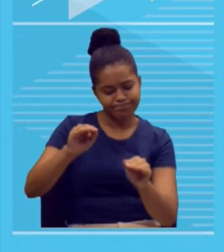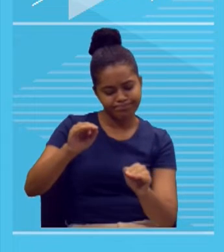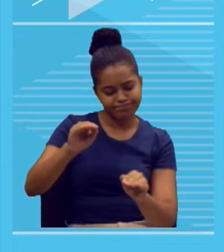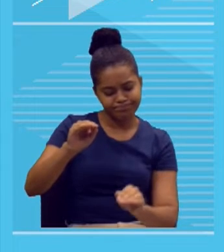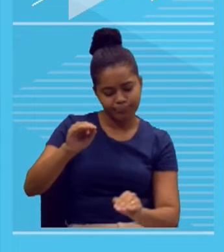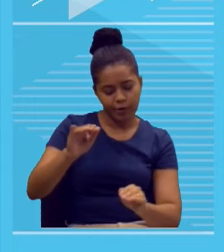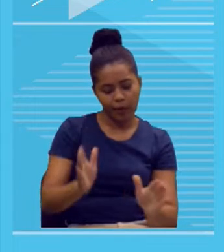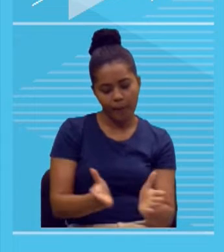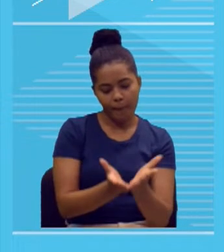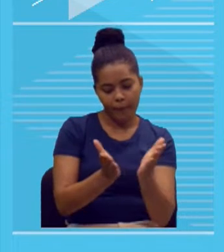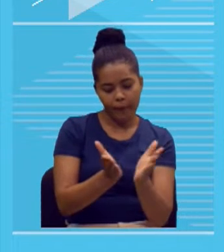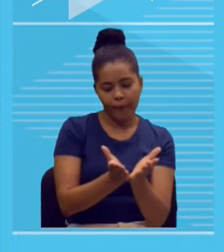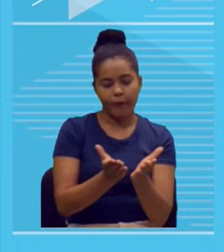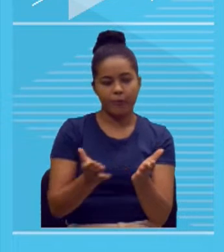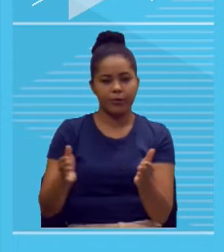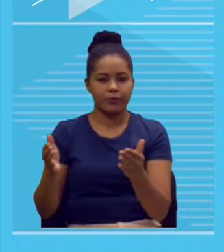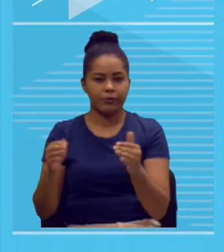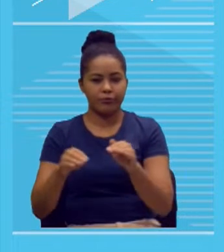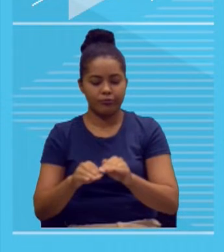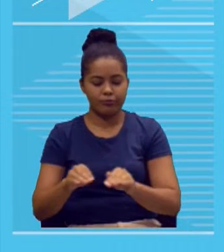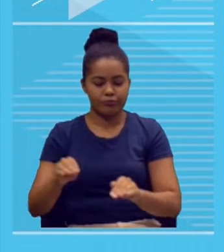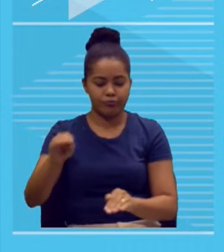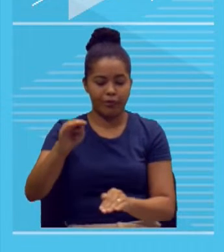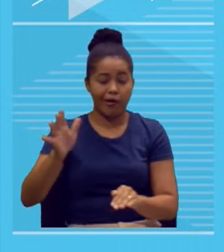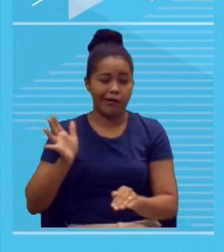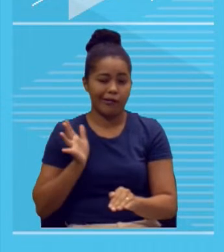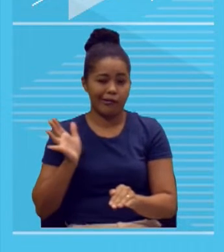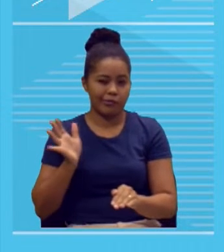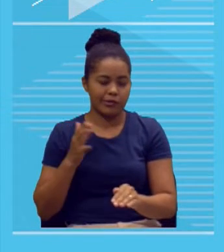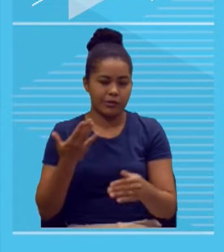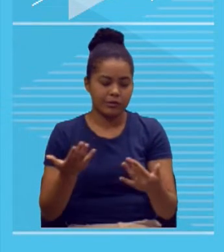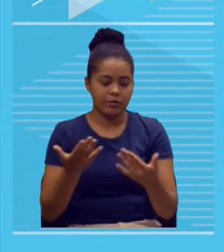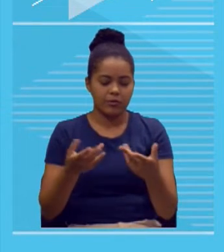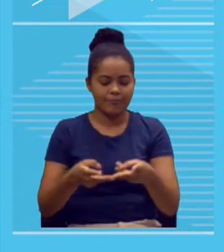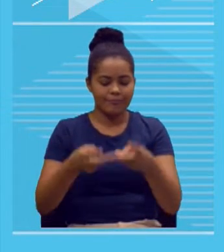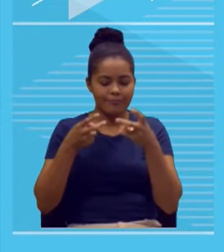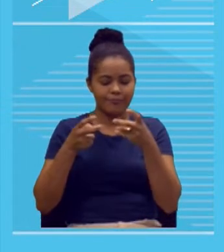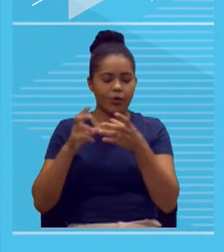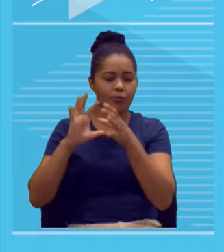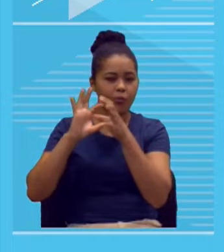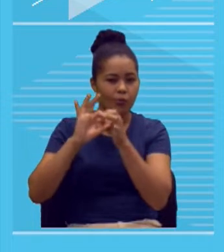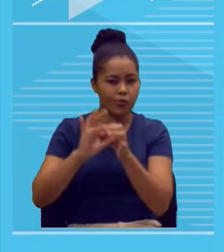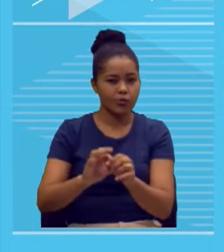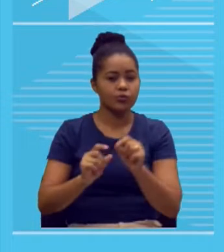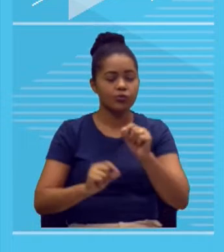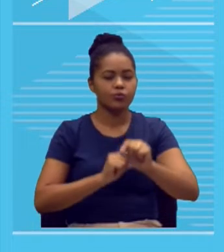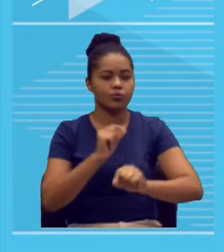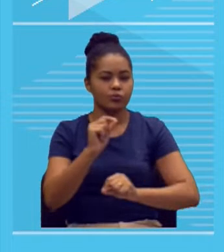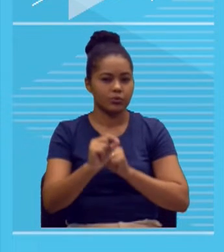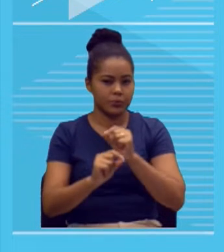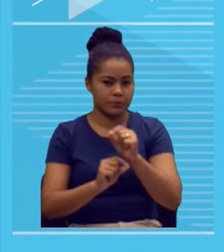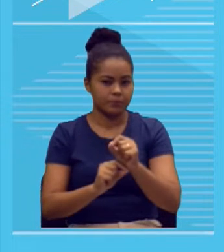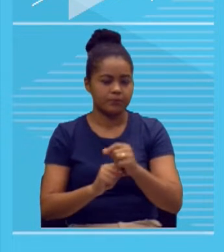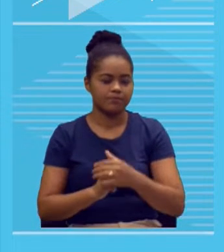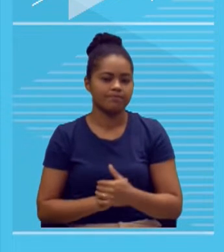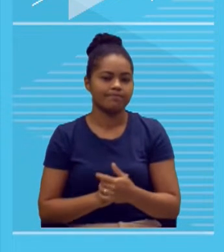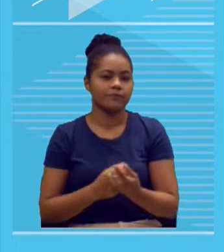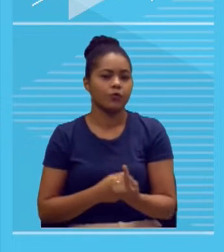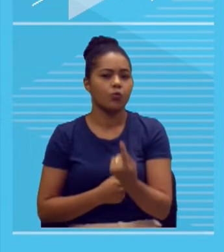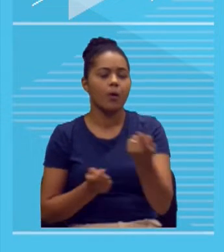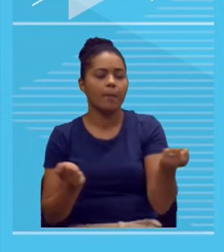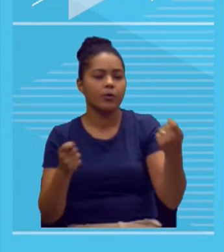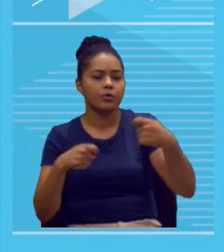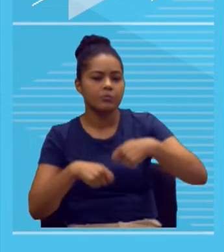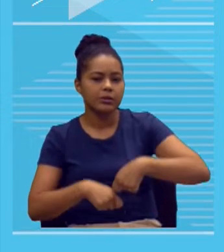abastados e os menos abastados. Nesse contexto, observa-se que um dos elementos que mostra